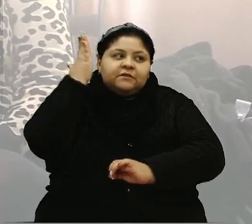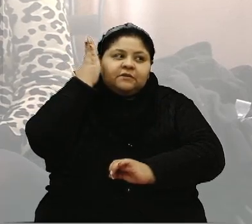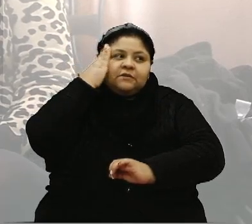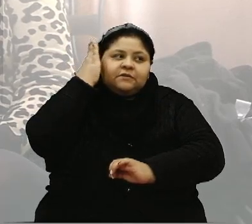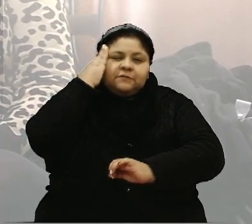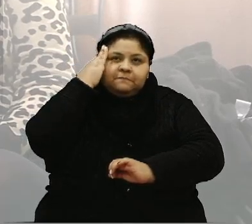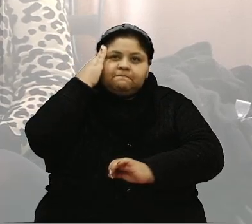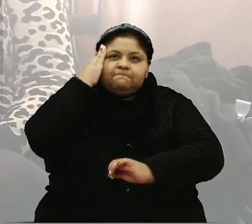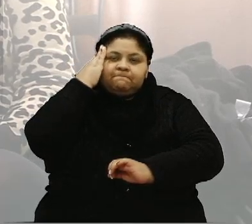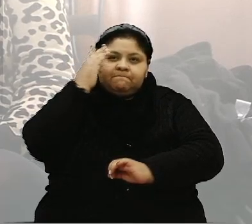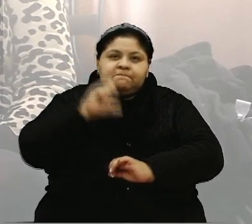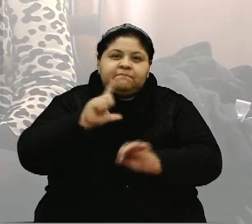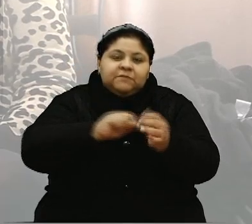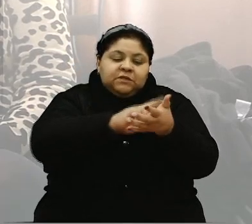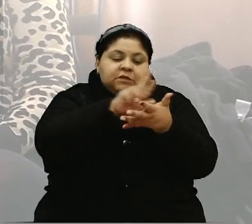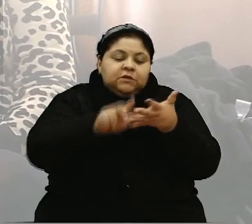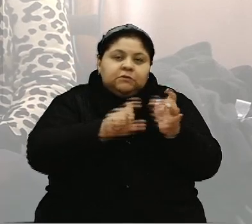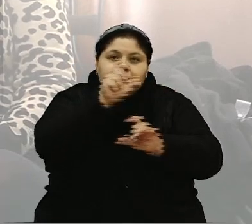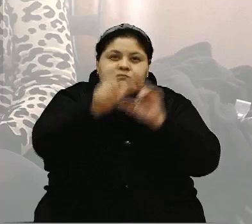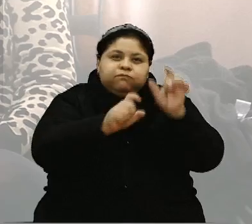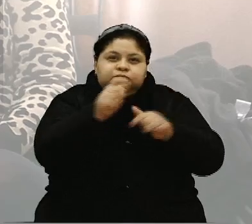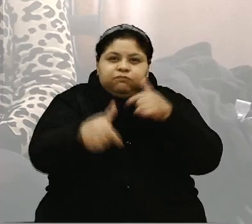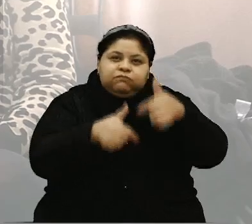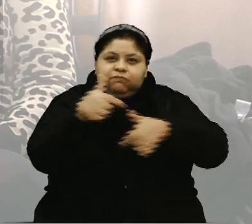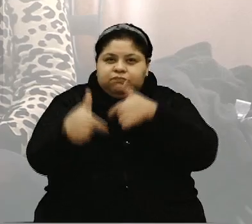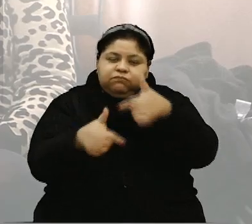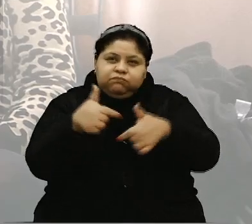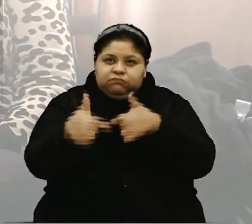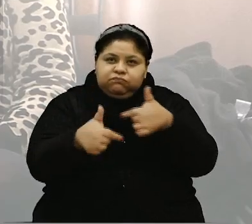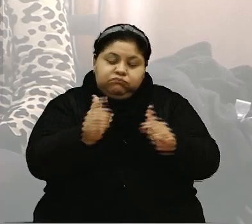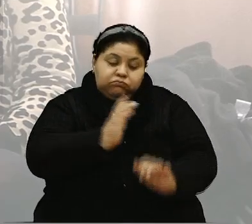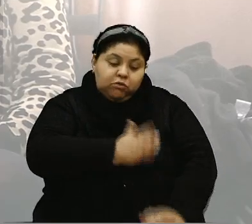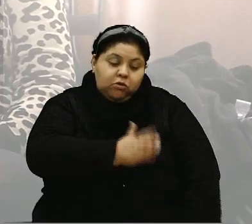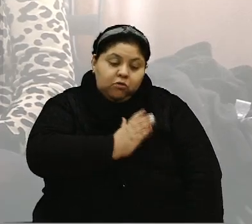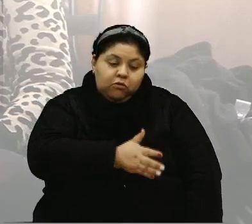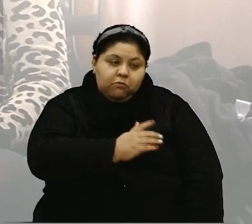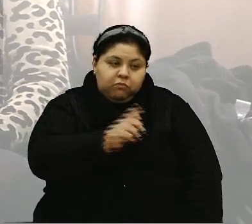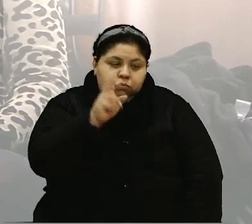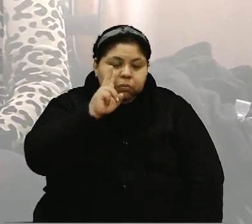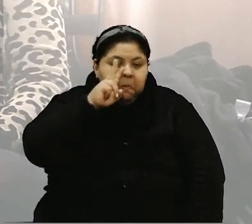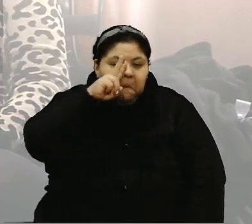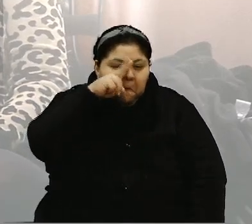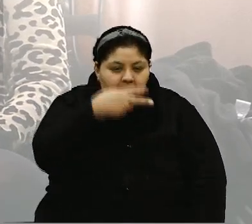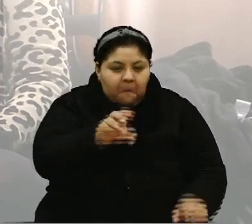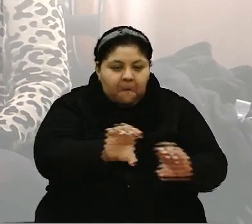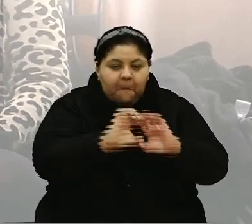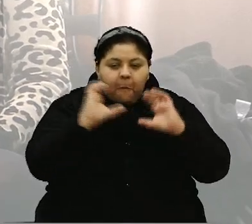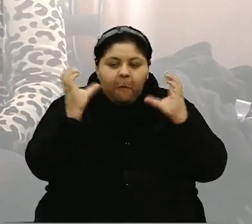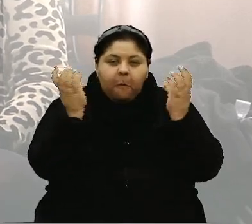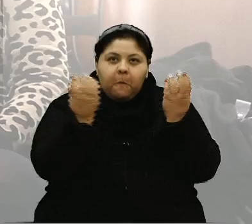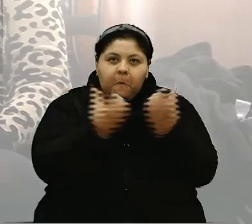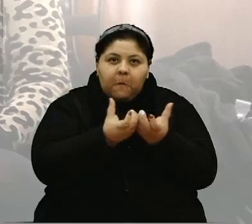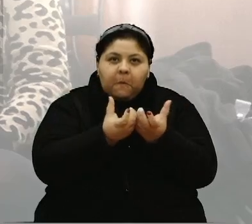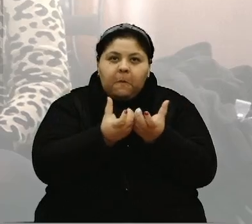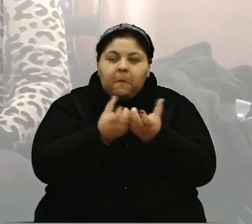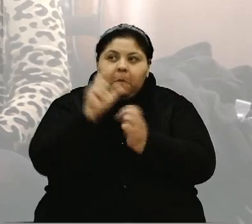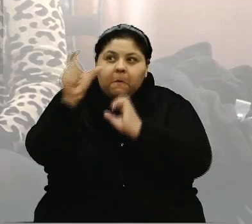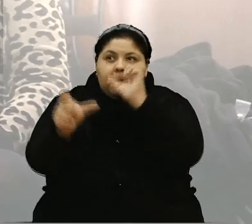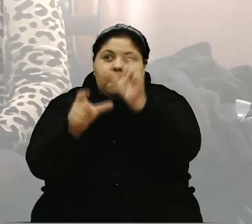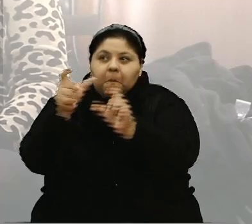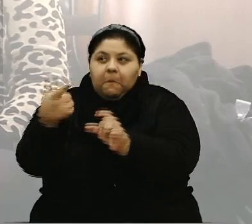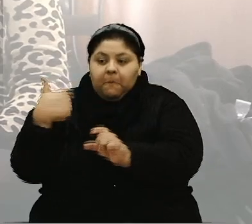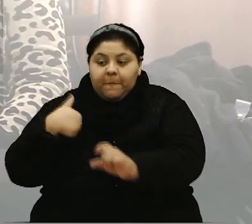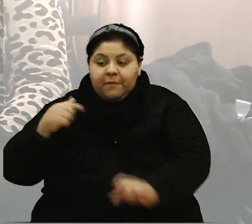secretarias têm diversas pessoas que trabalham com o coração, se esforçam pela comunidade. E essas pessoas me